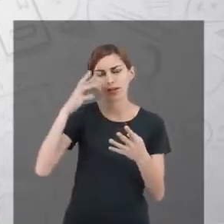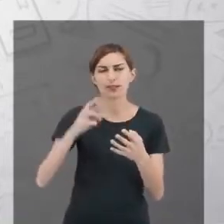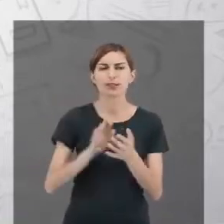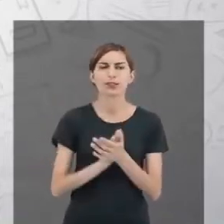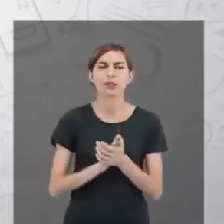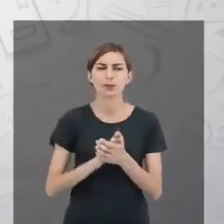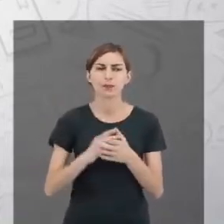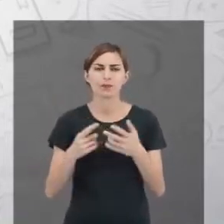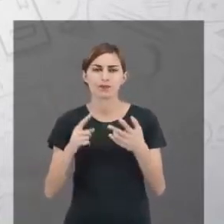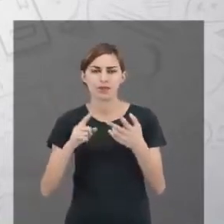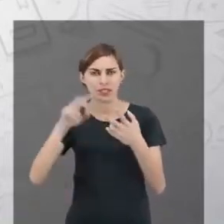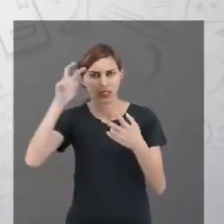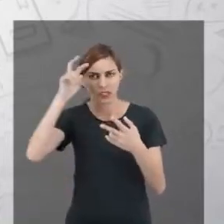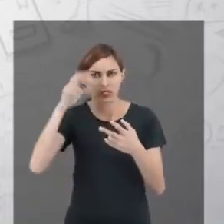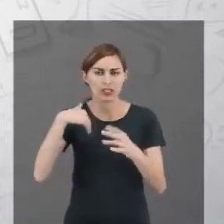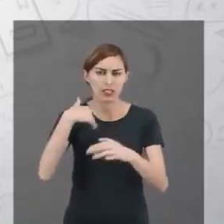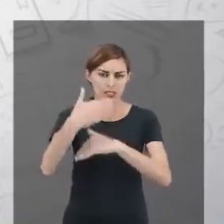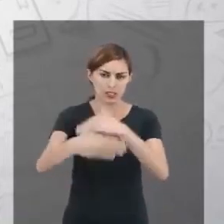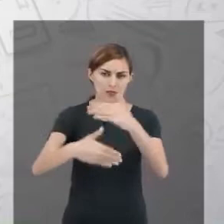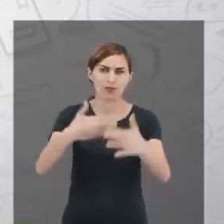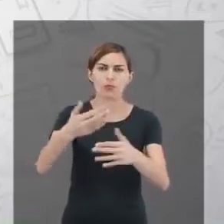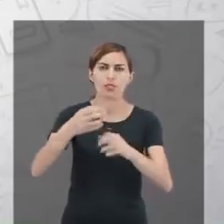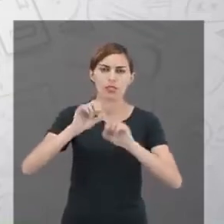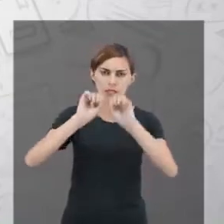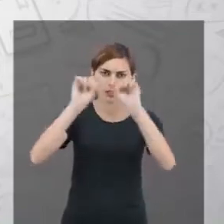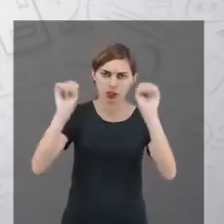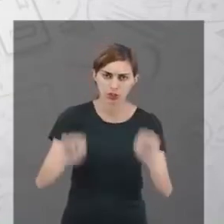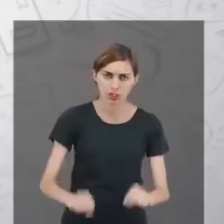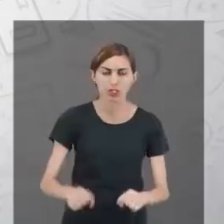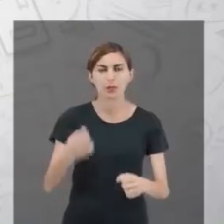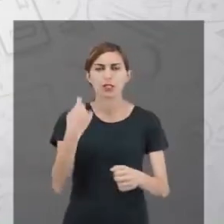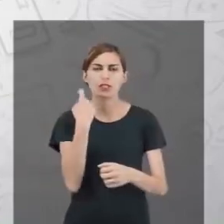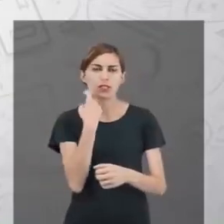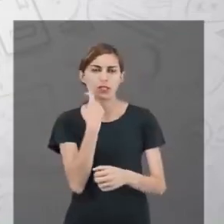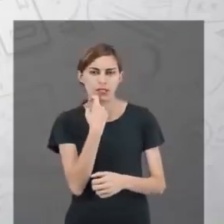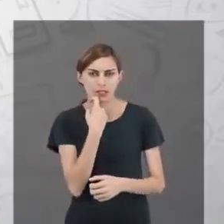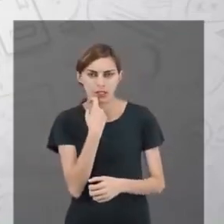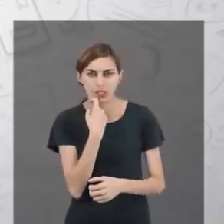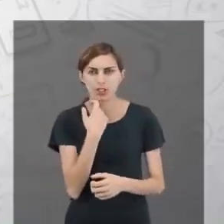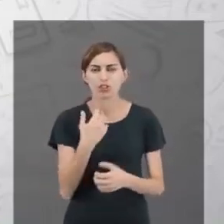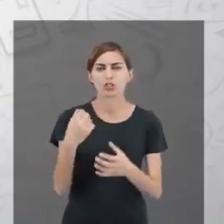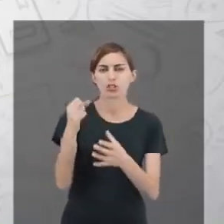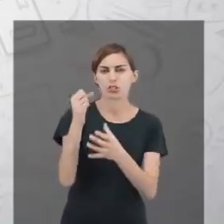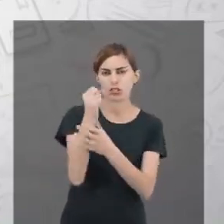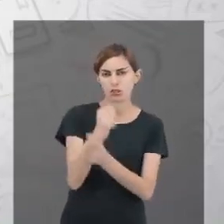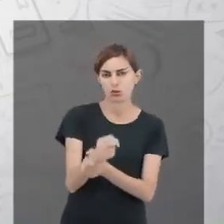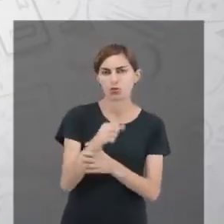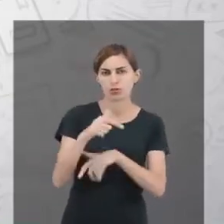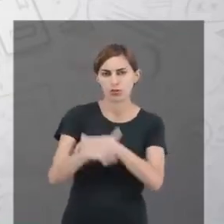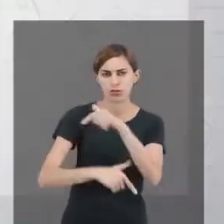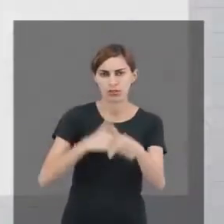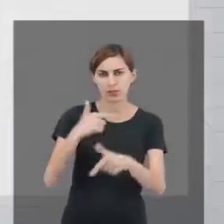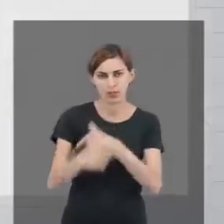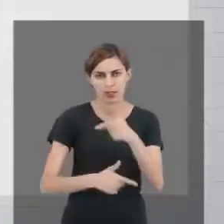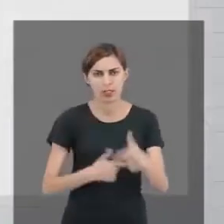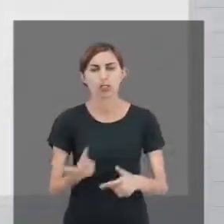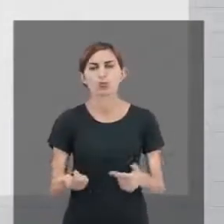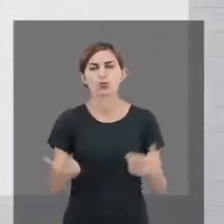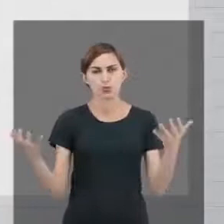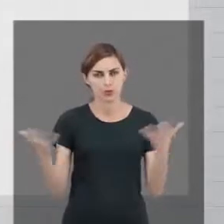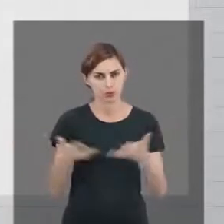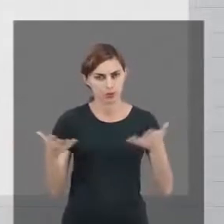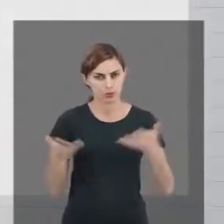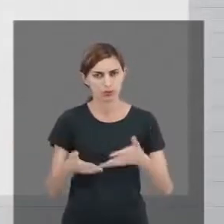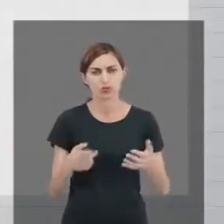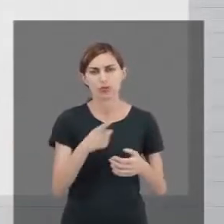design de interiores e desenvolvimento de sistemas. E na sexta-feira, para segurança do trabalho. Agora que você